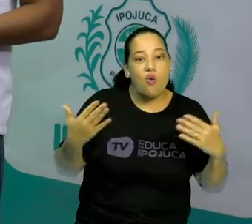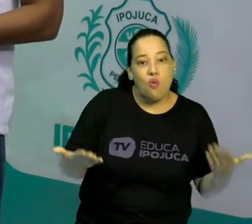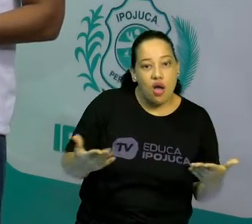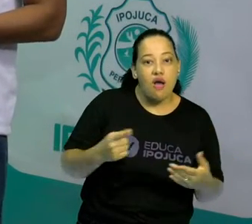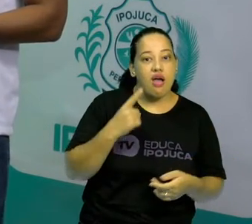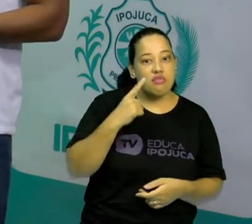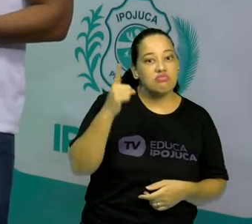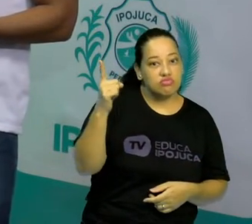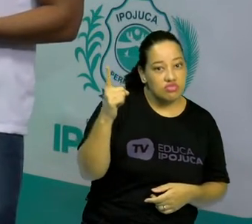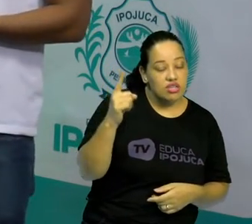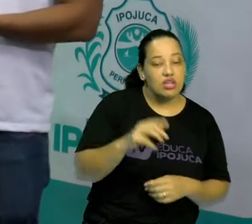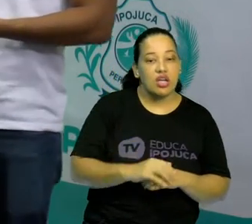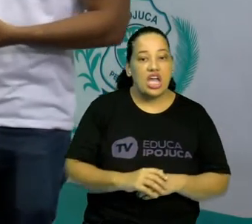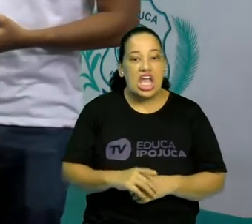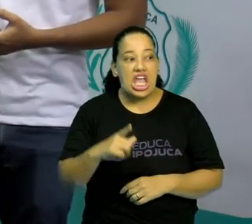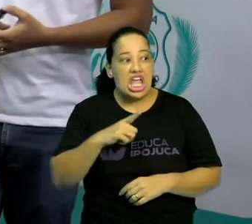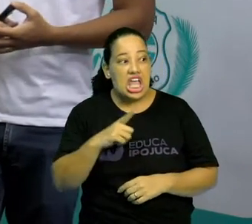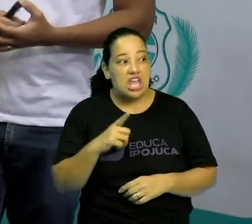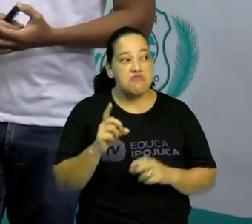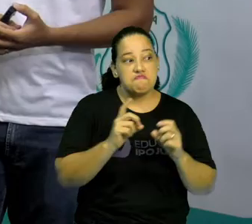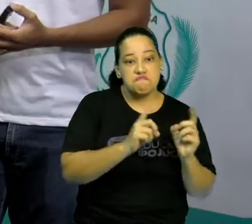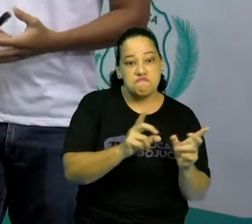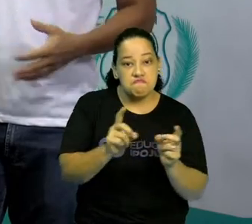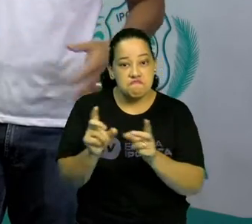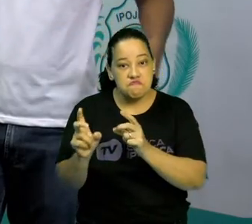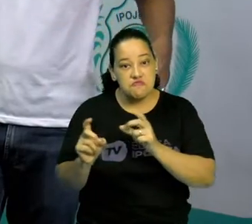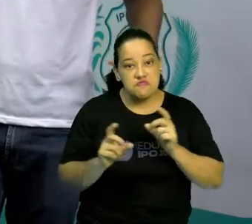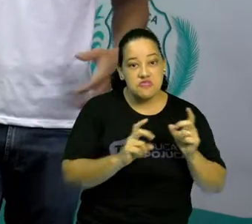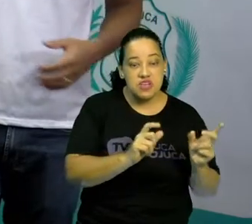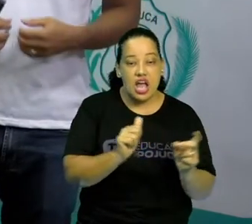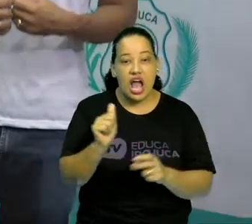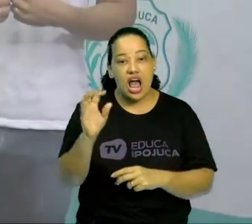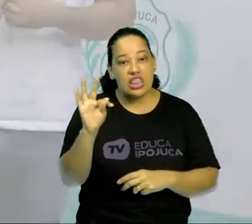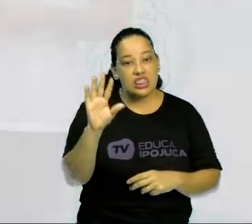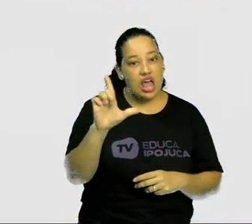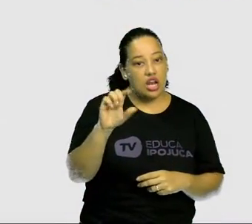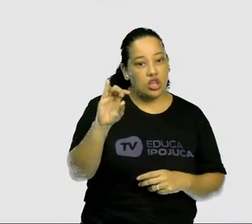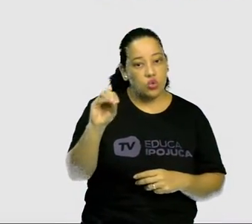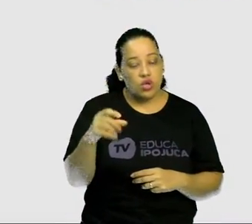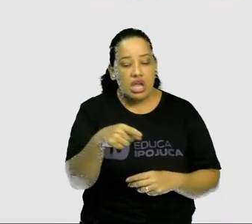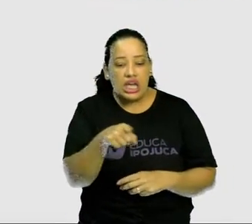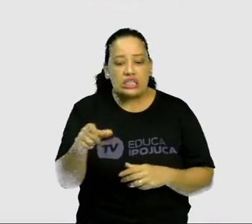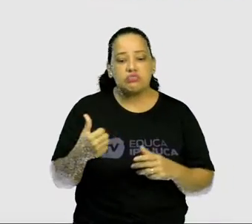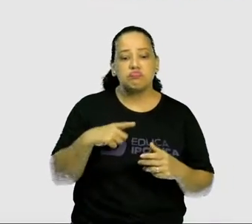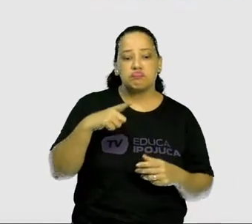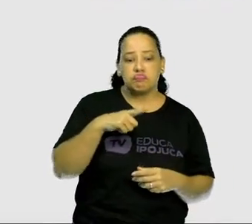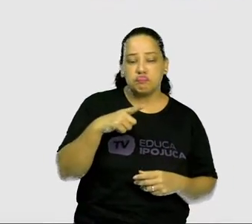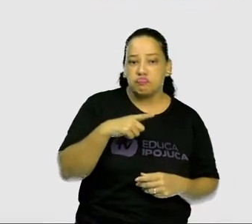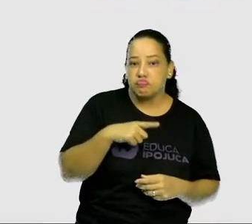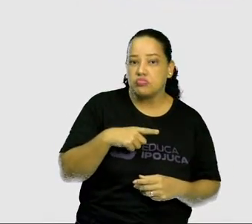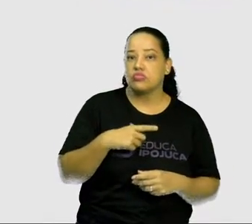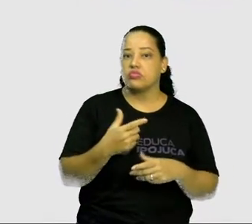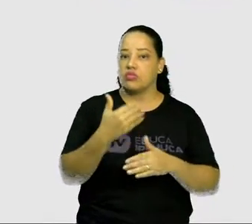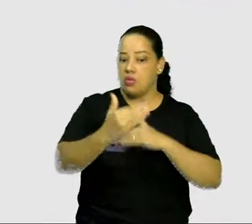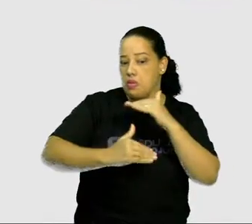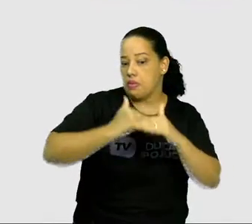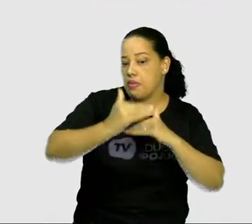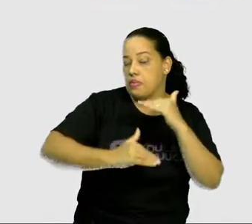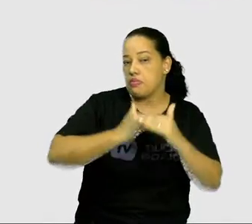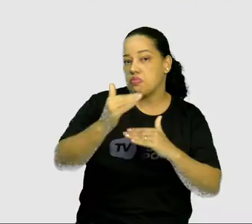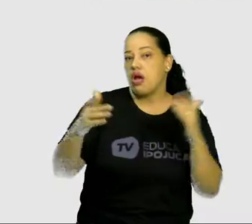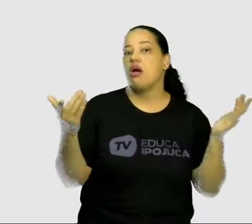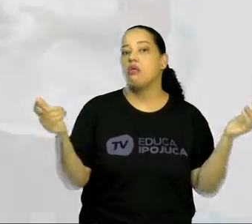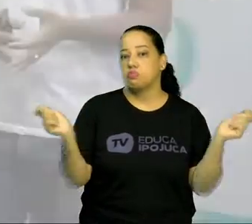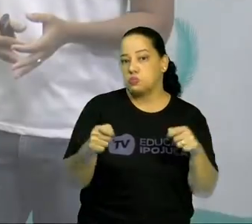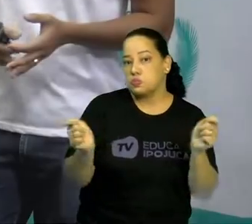Ele vai entrar no mercado dos videogames e vai trazer já uma evolução do jogo muito maior, uma capacidade